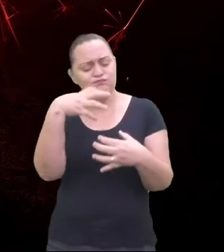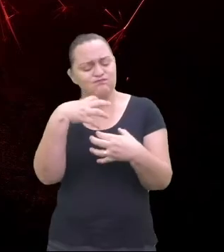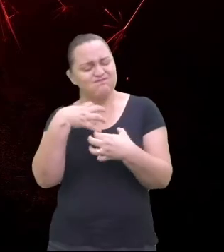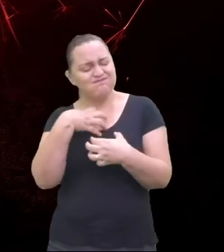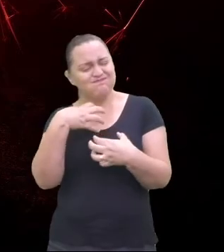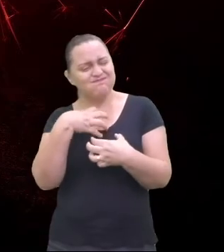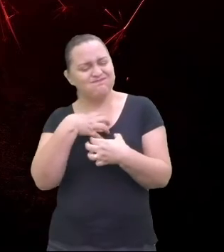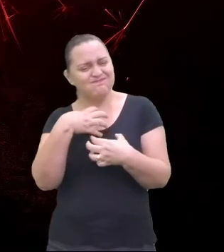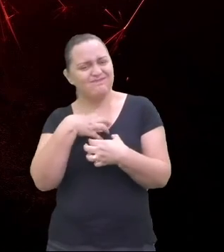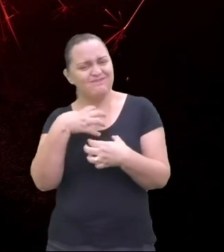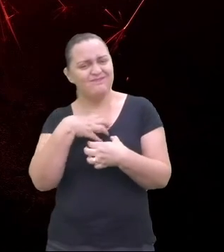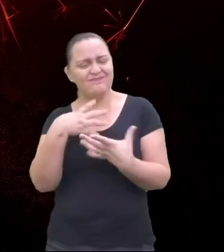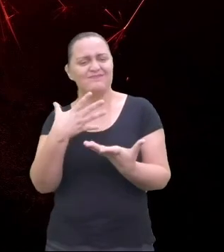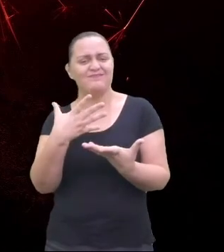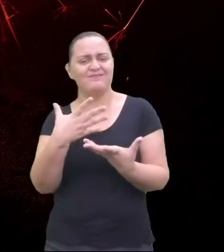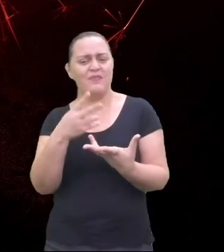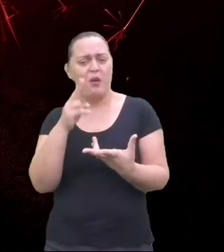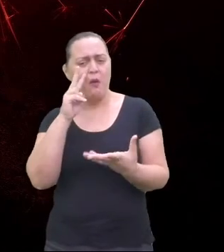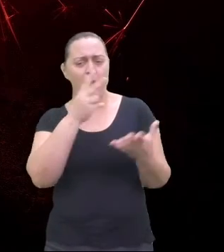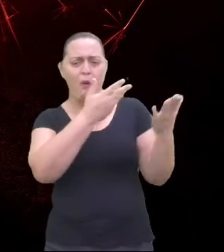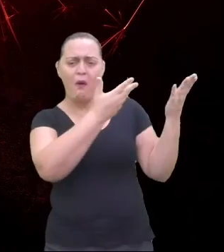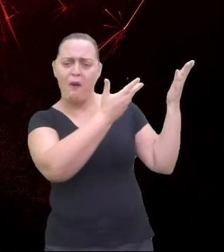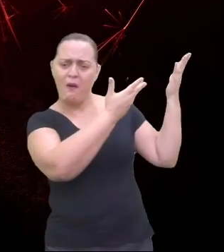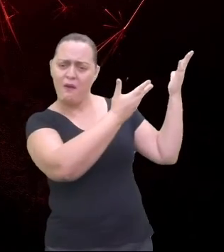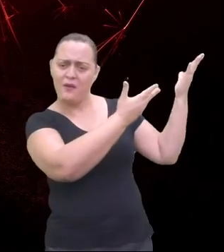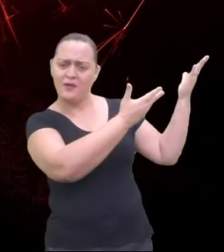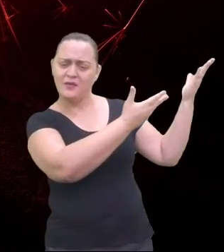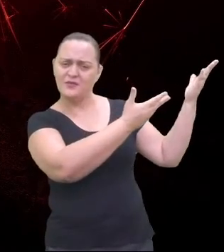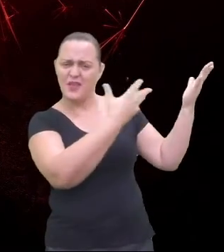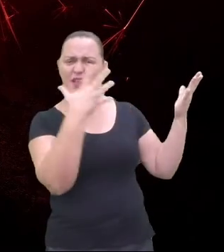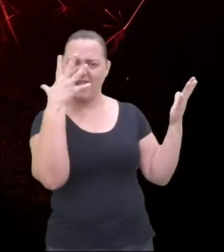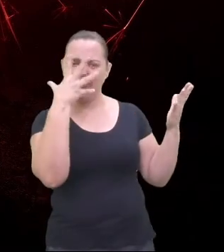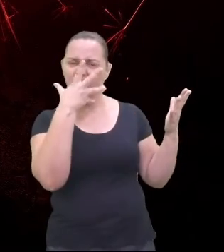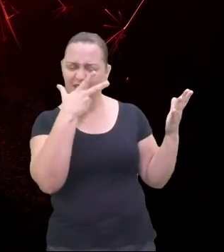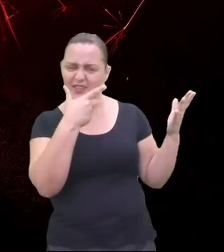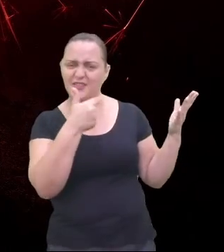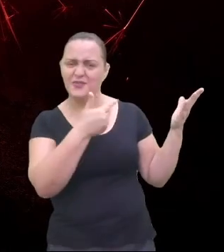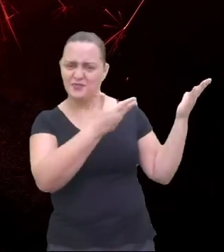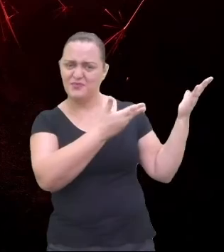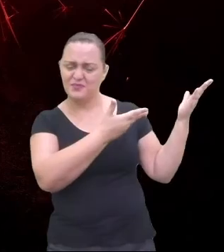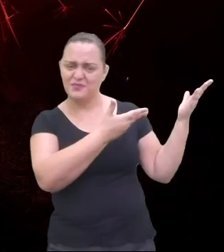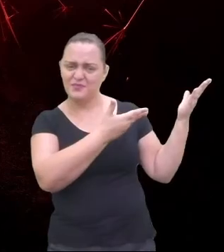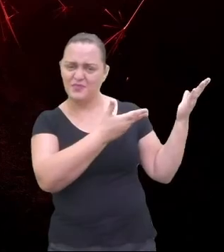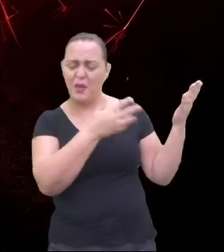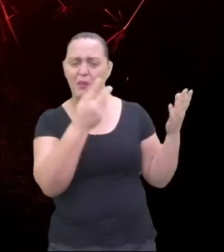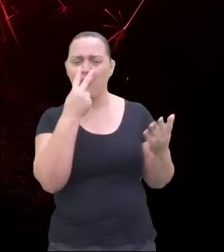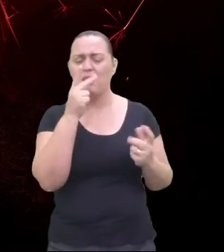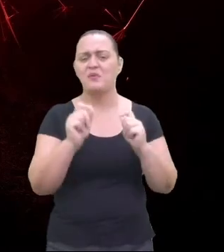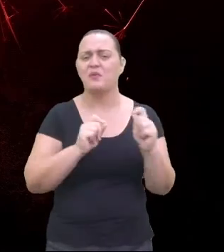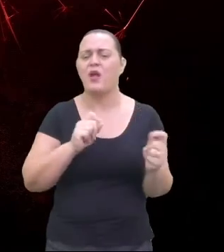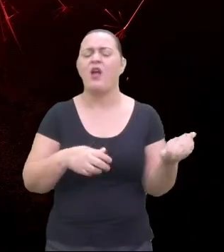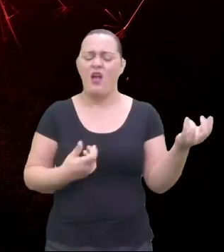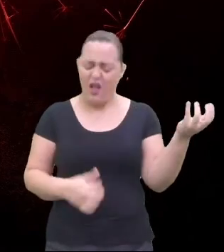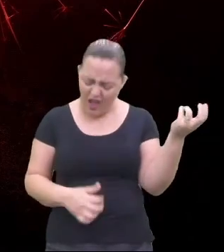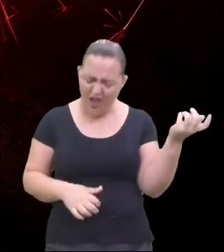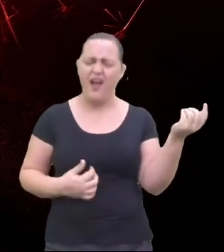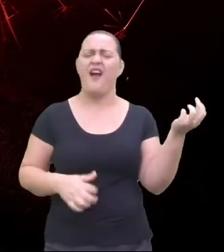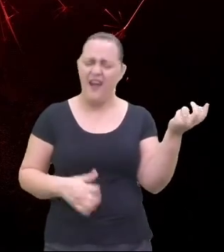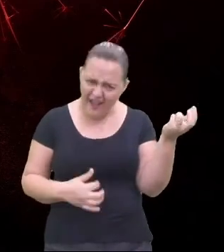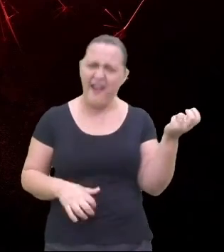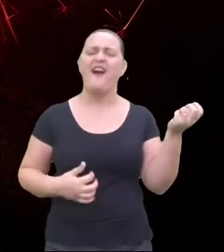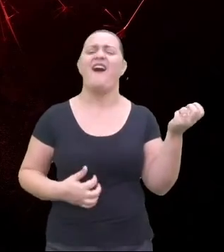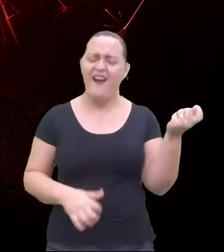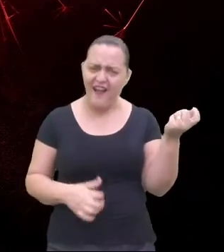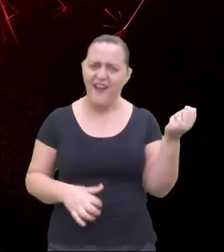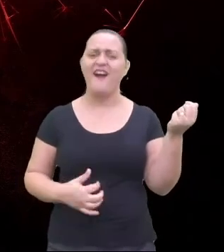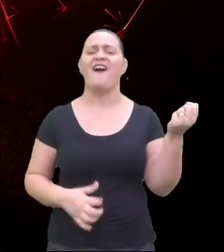Com essa linda imagem aqui atrás. Olha que linda essa imagem, né? De rock, ela dá a impressão de muita